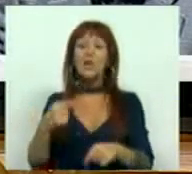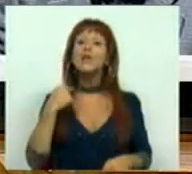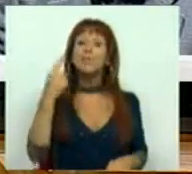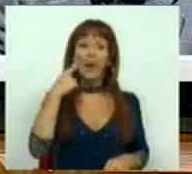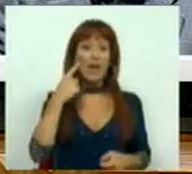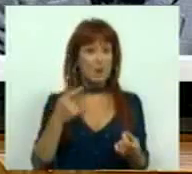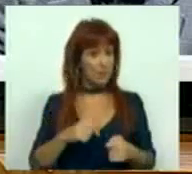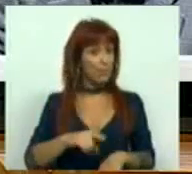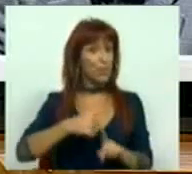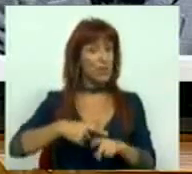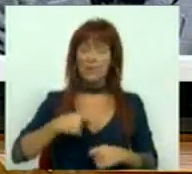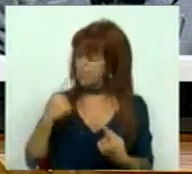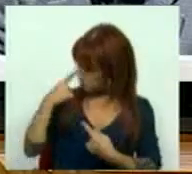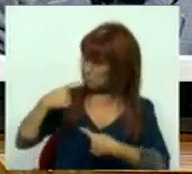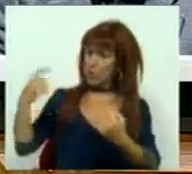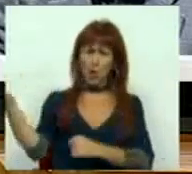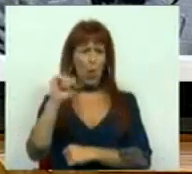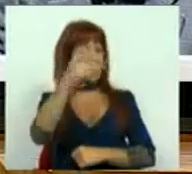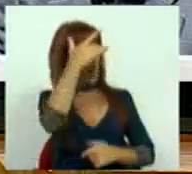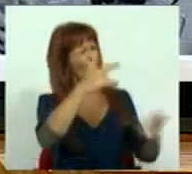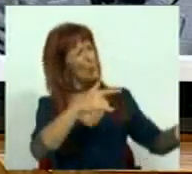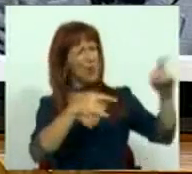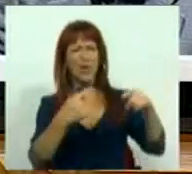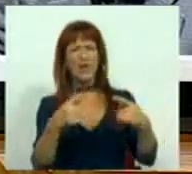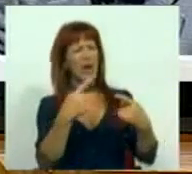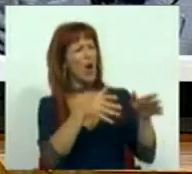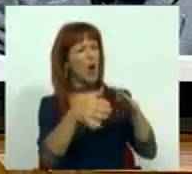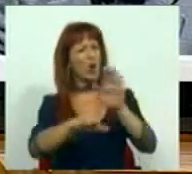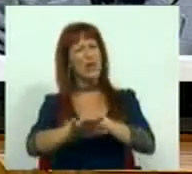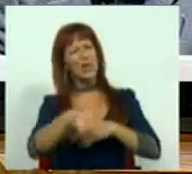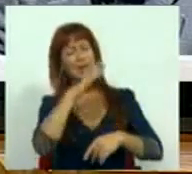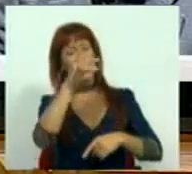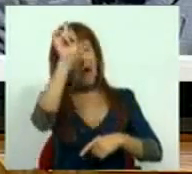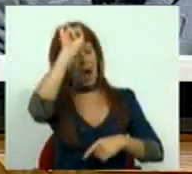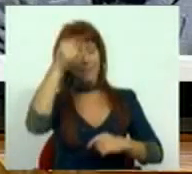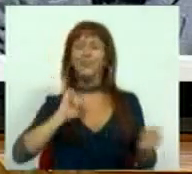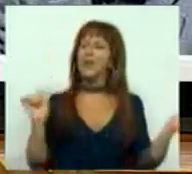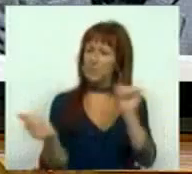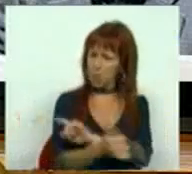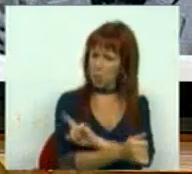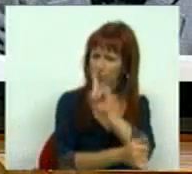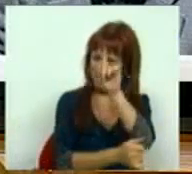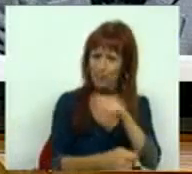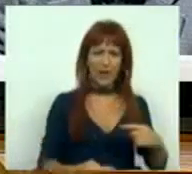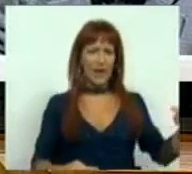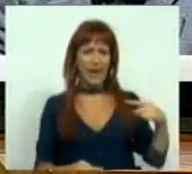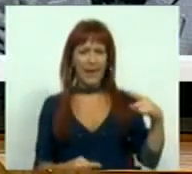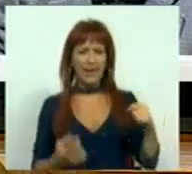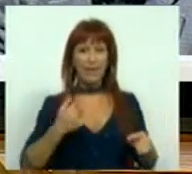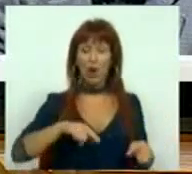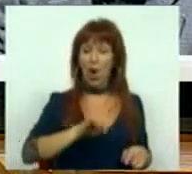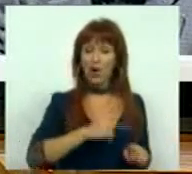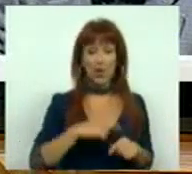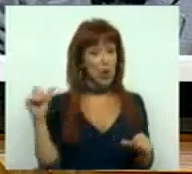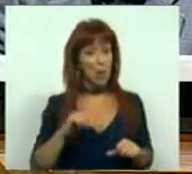positiva e ela afirmou-se contra as opiniões e as orientações da direita. Mas em sentido contrário, negativamente, nós